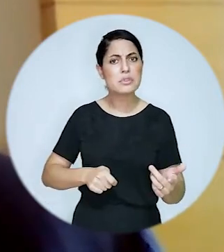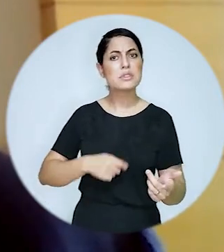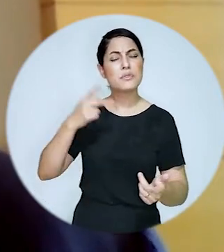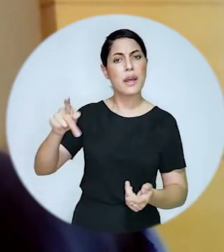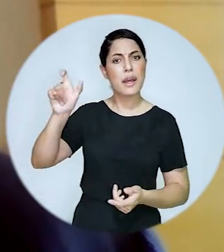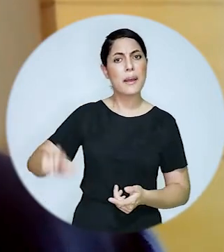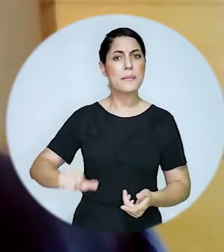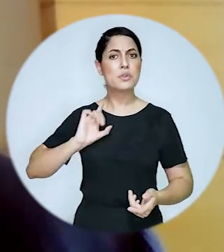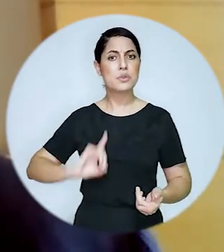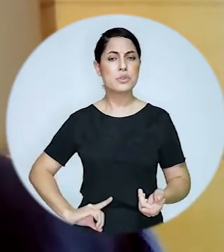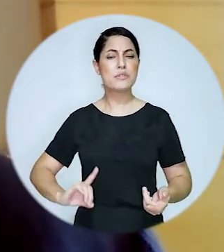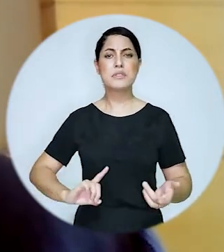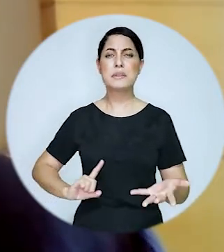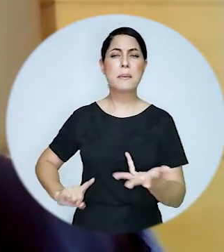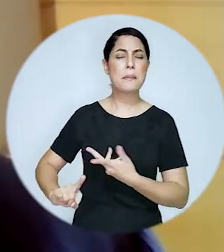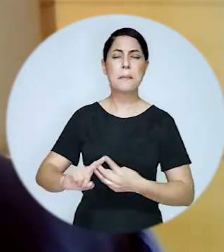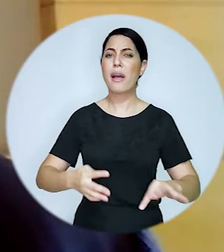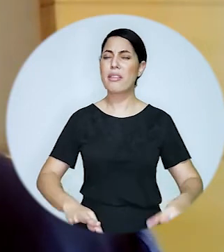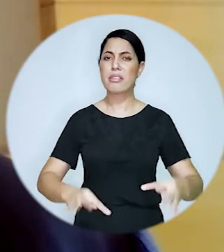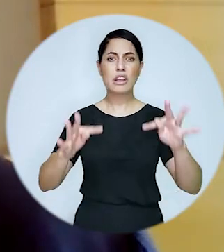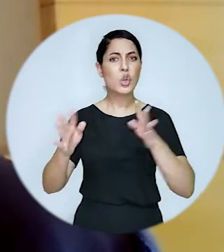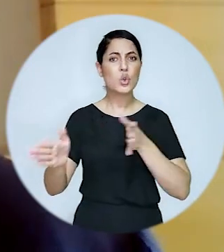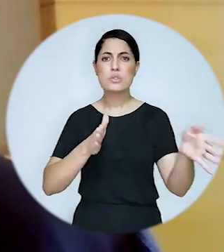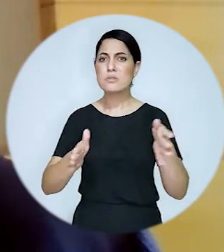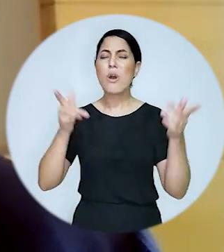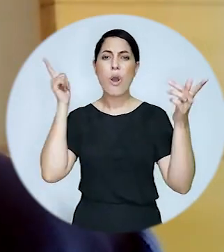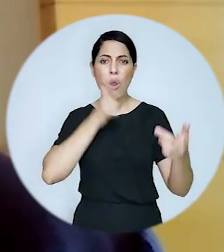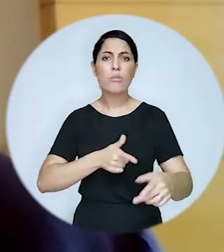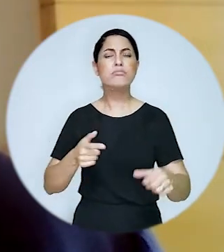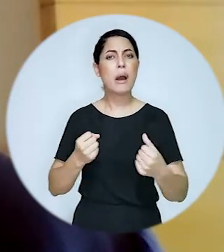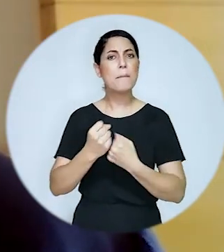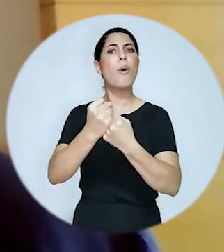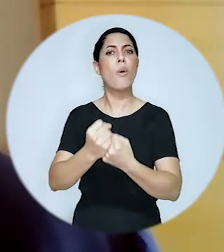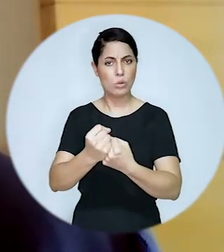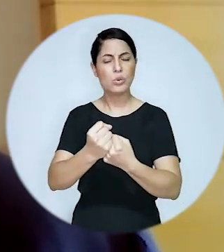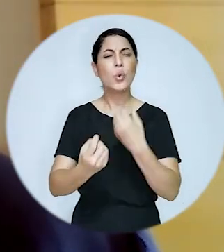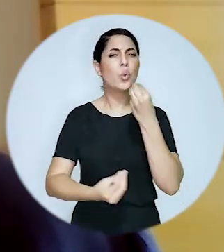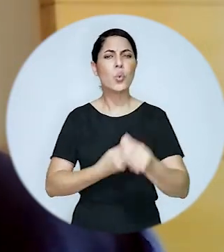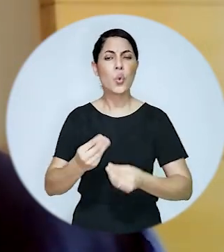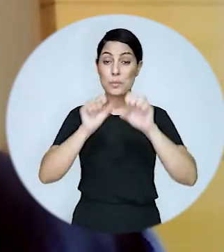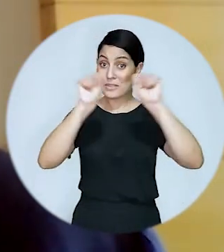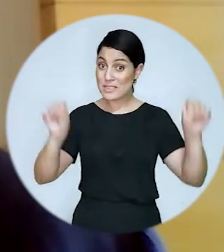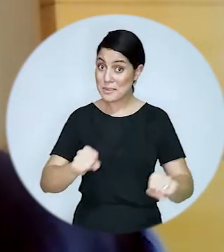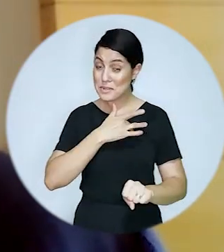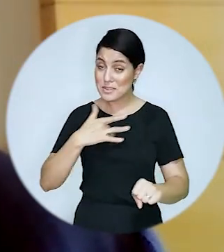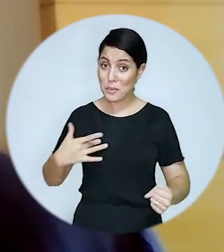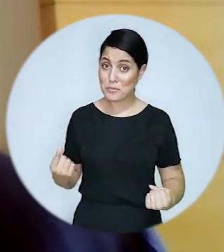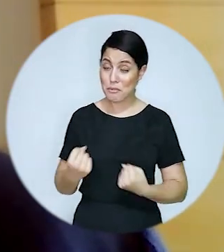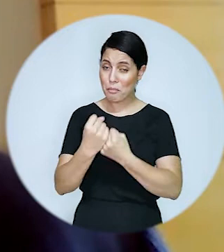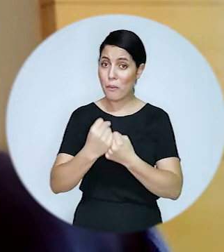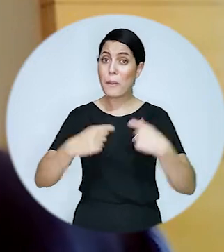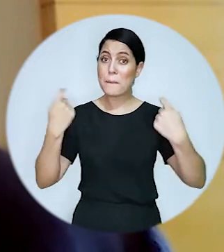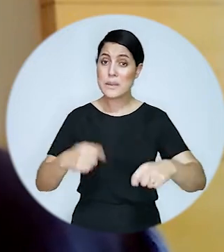recursos para que as pessoas com deficiência tenham acesso a toda a tecnologia assistiva aos apoios no sistema